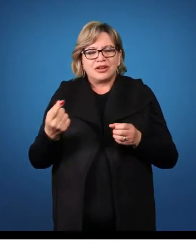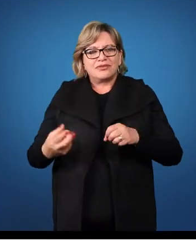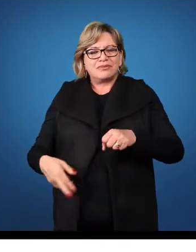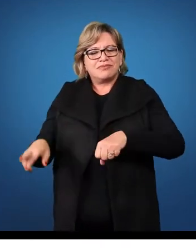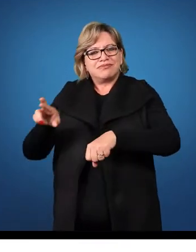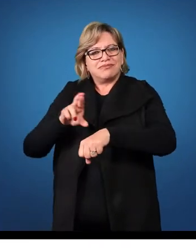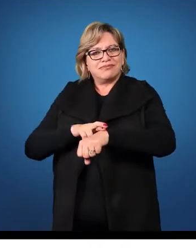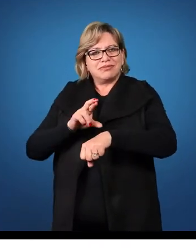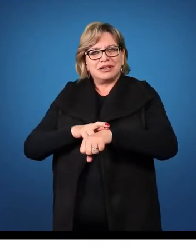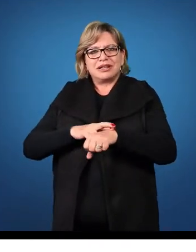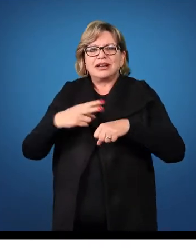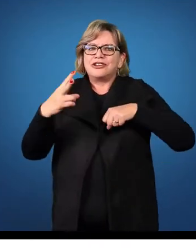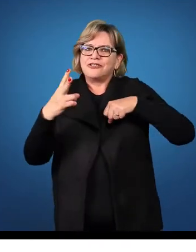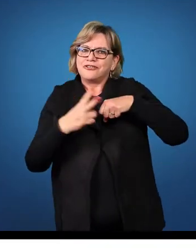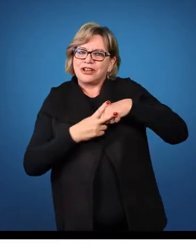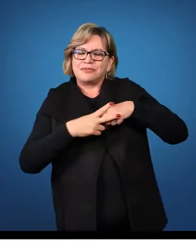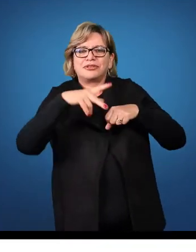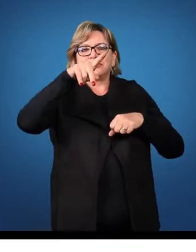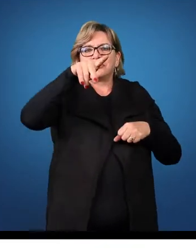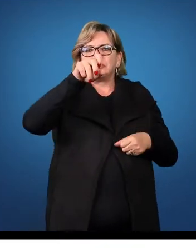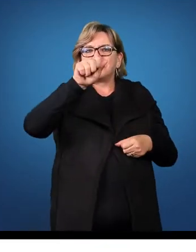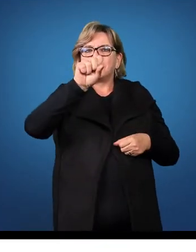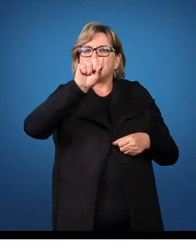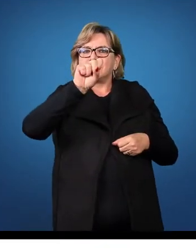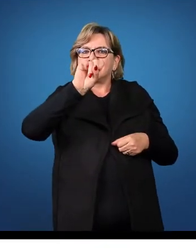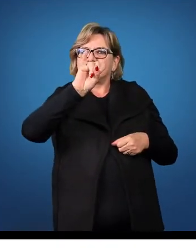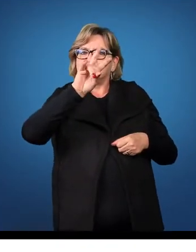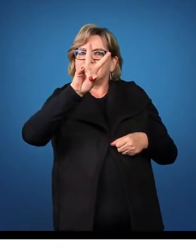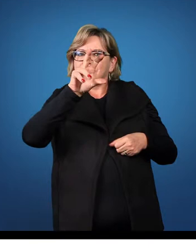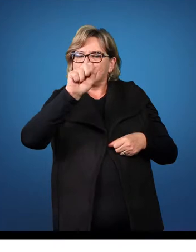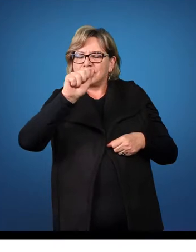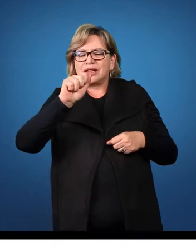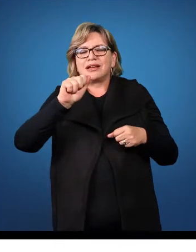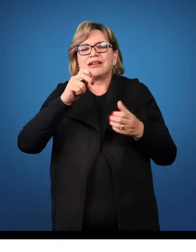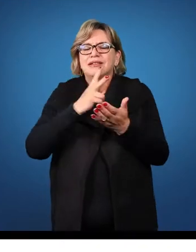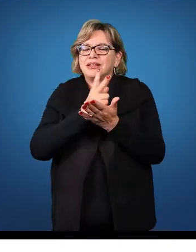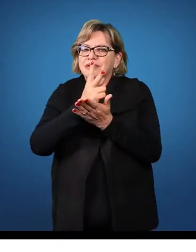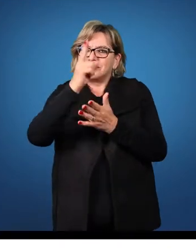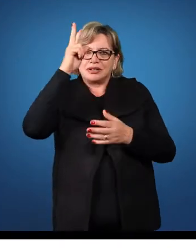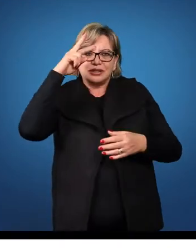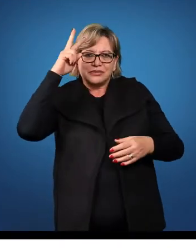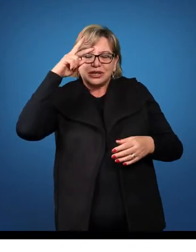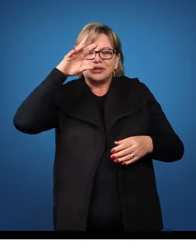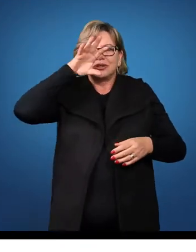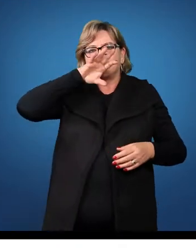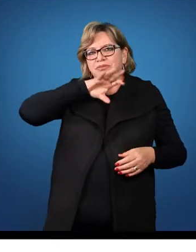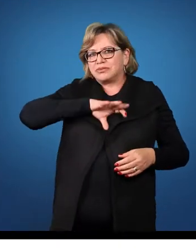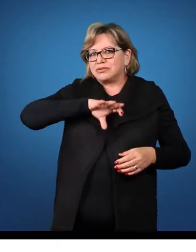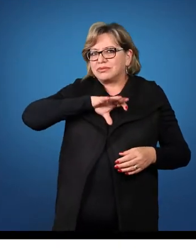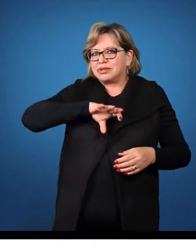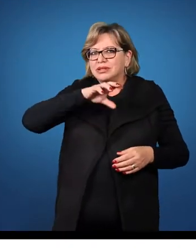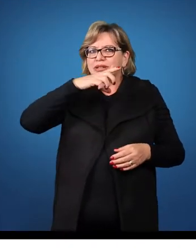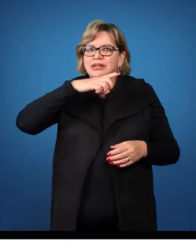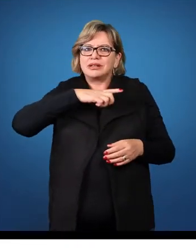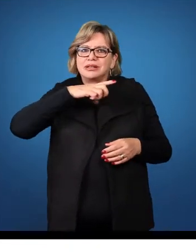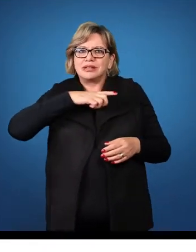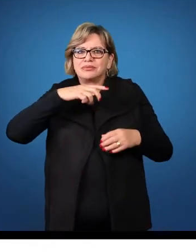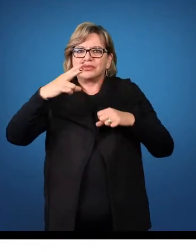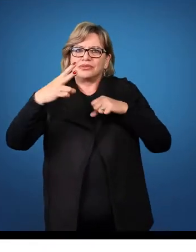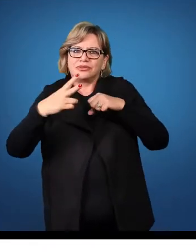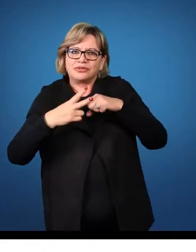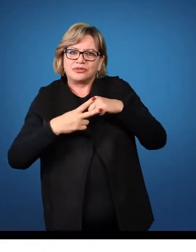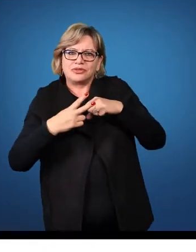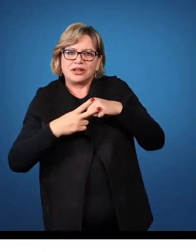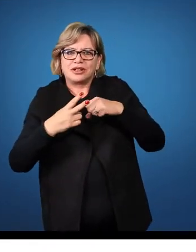agora os verbos na voz passiva. Lembrando de que na língua portuguesa nós temos os verbos,